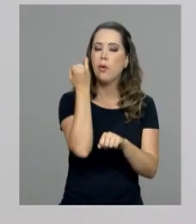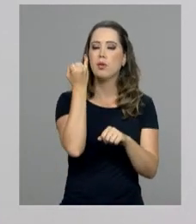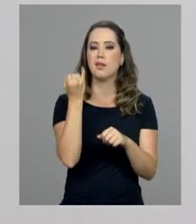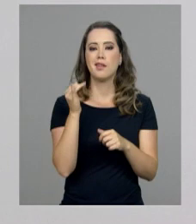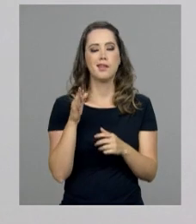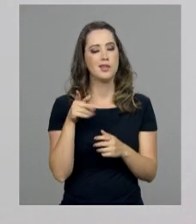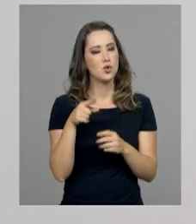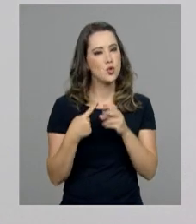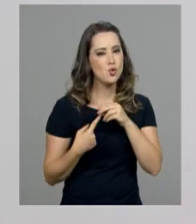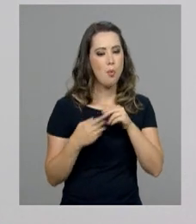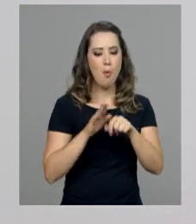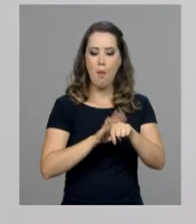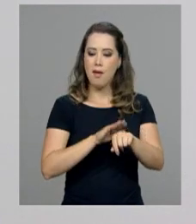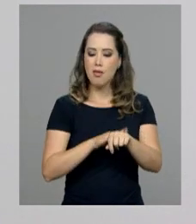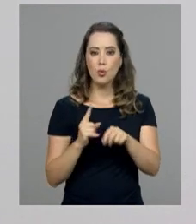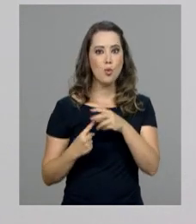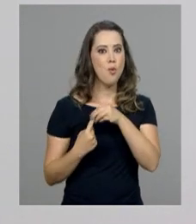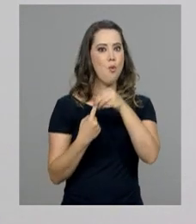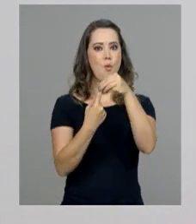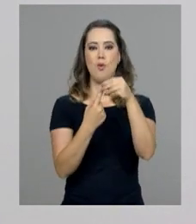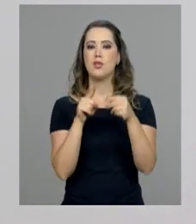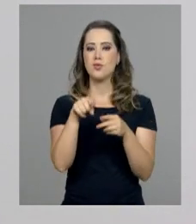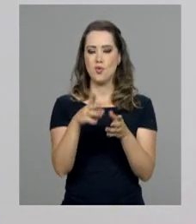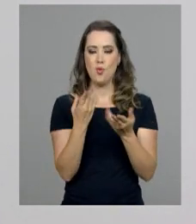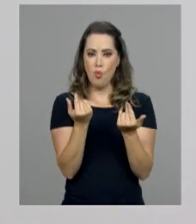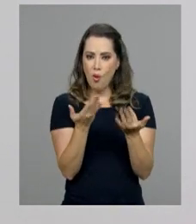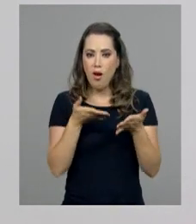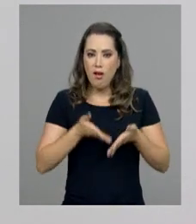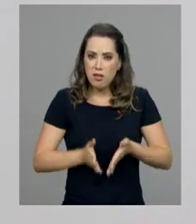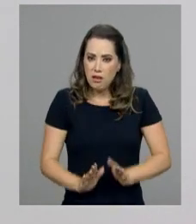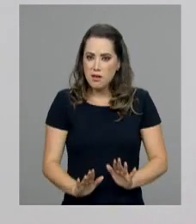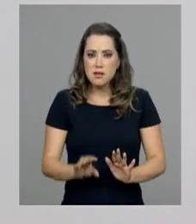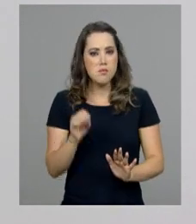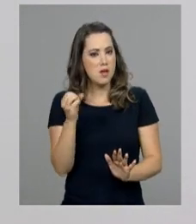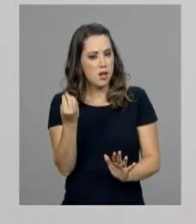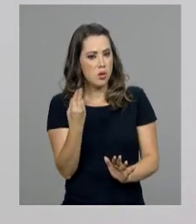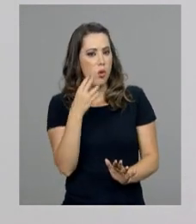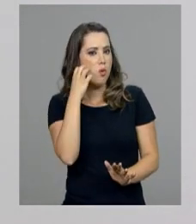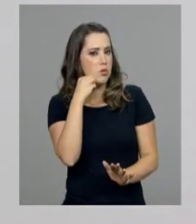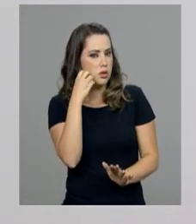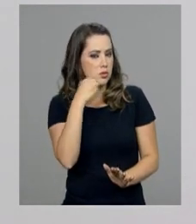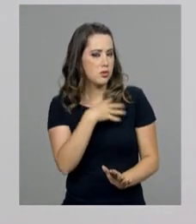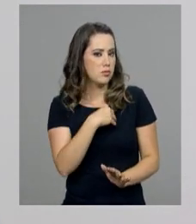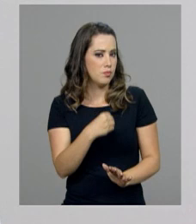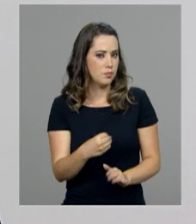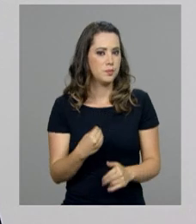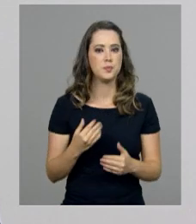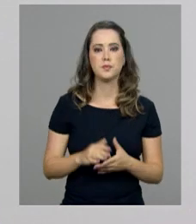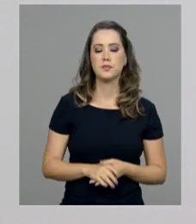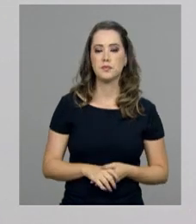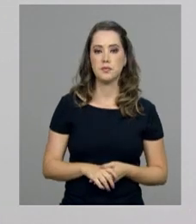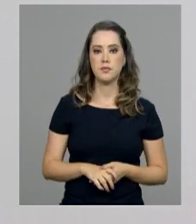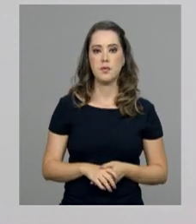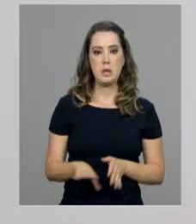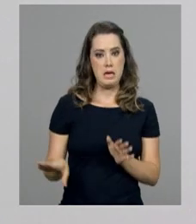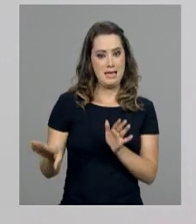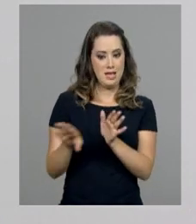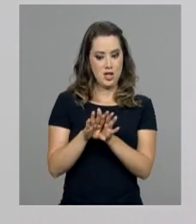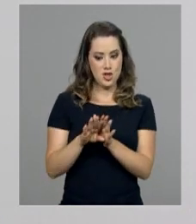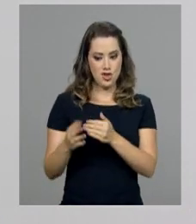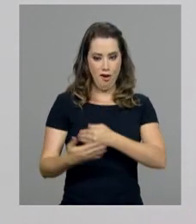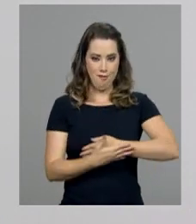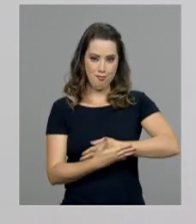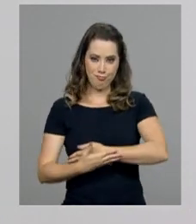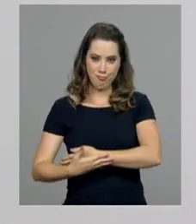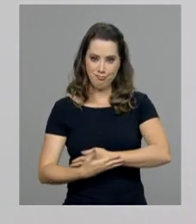únicos e inesquecíveis, como do nascimento ou adoção de um filho. A chegada de uma